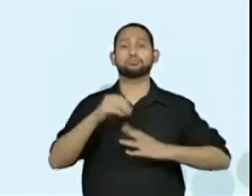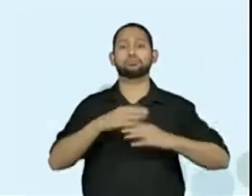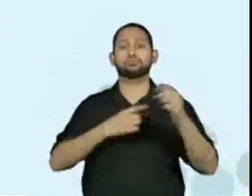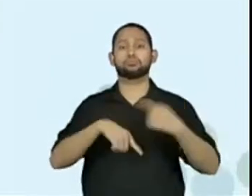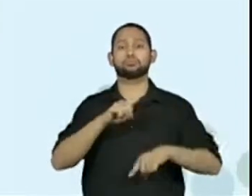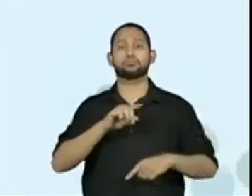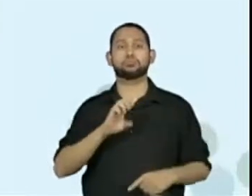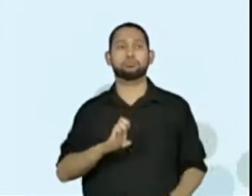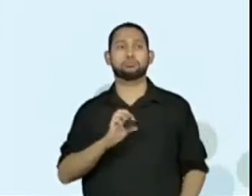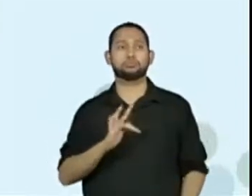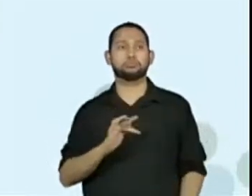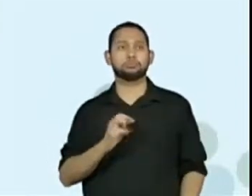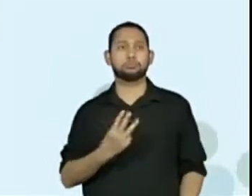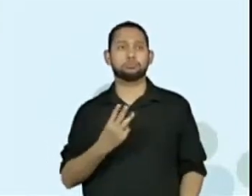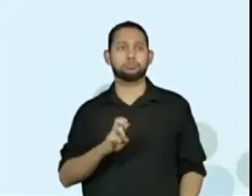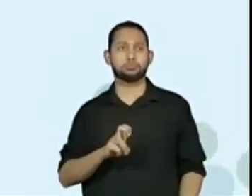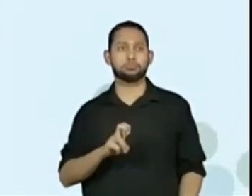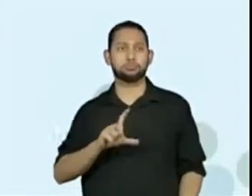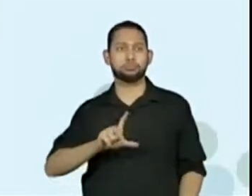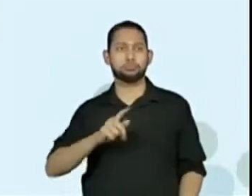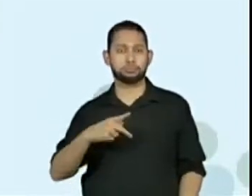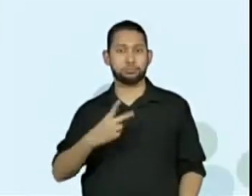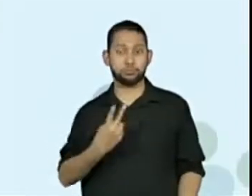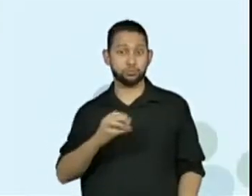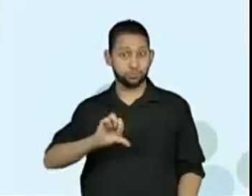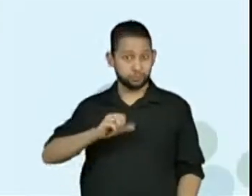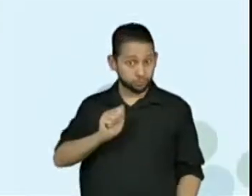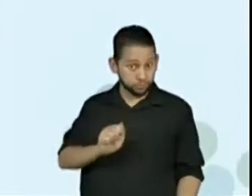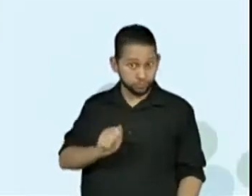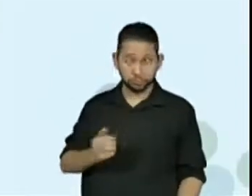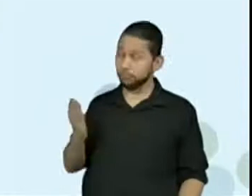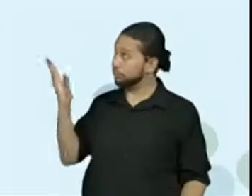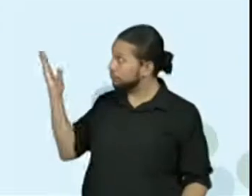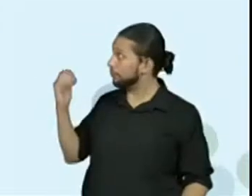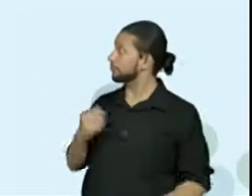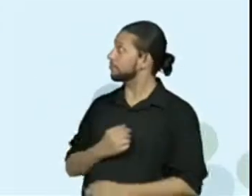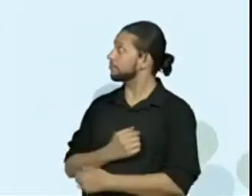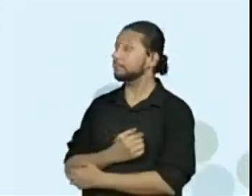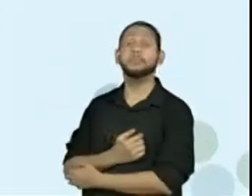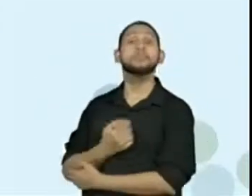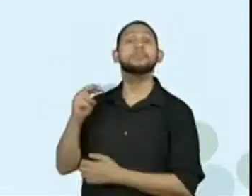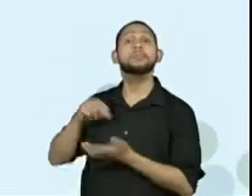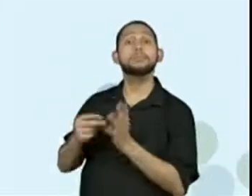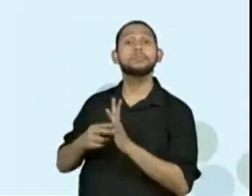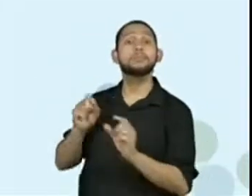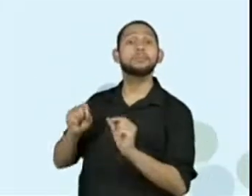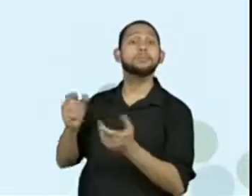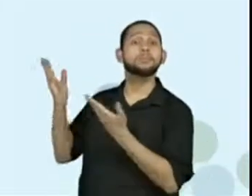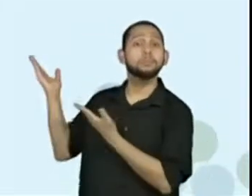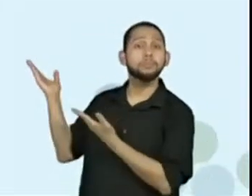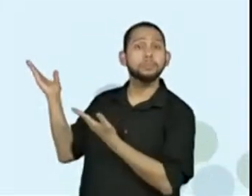EF35LP29A, que quer dizer referente a